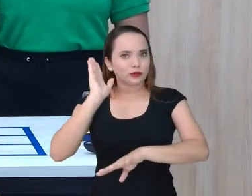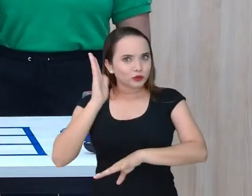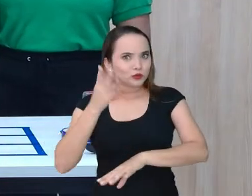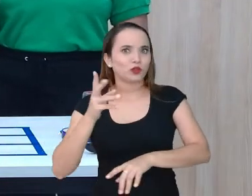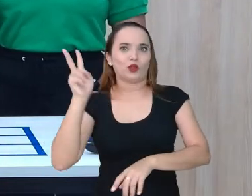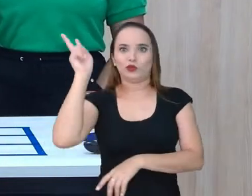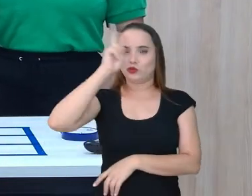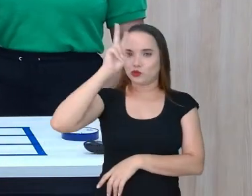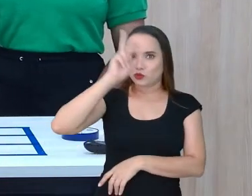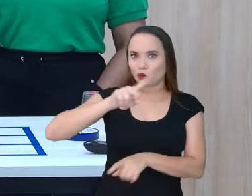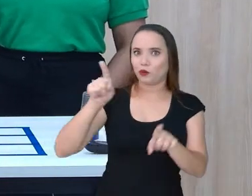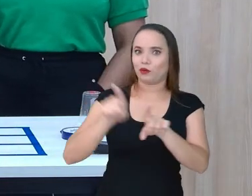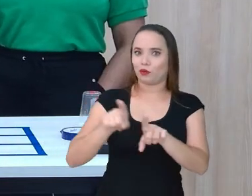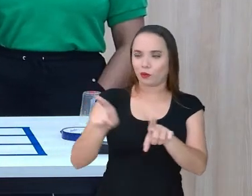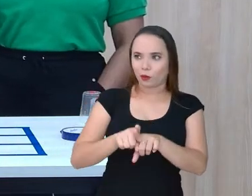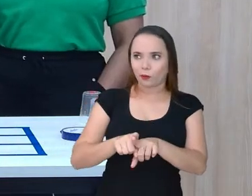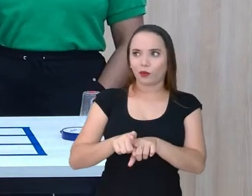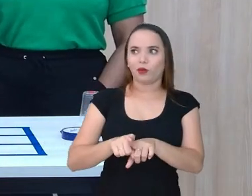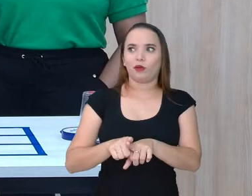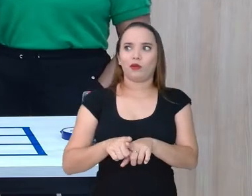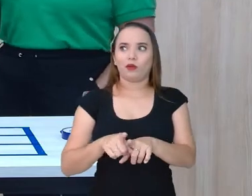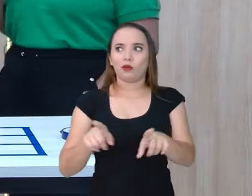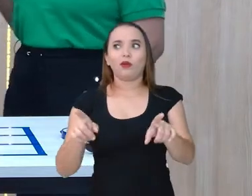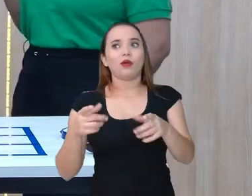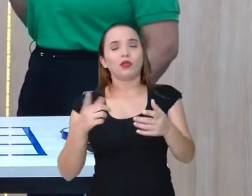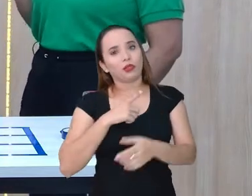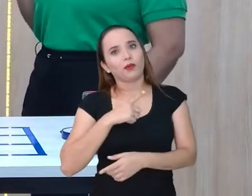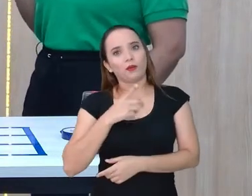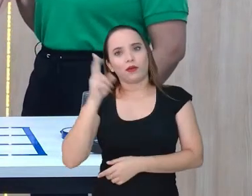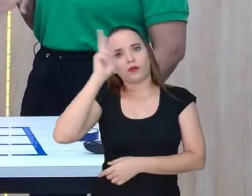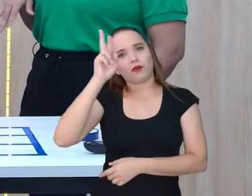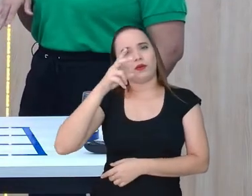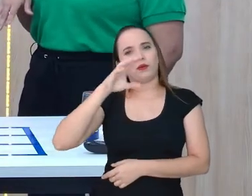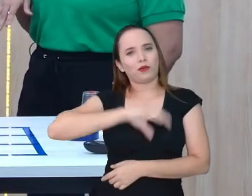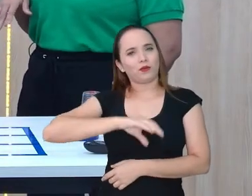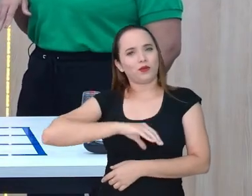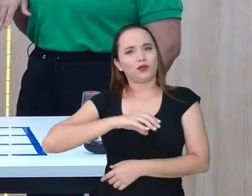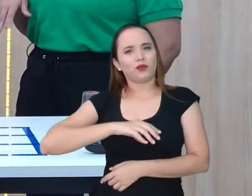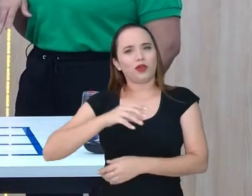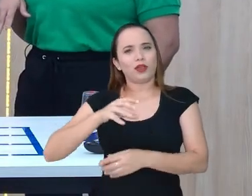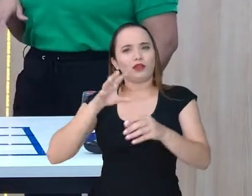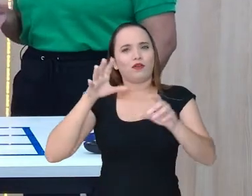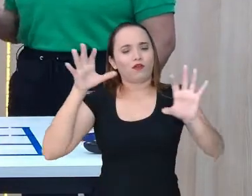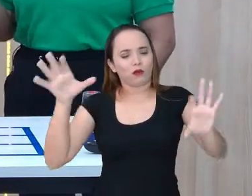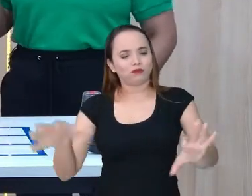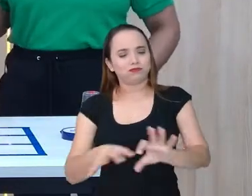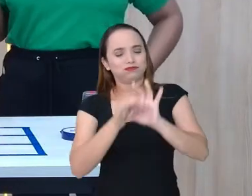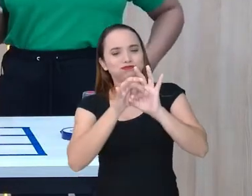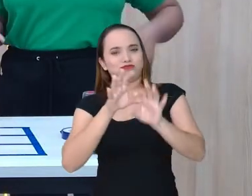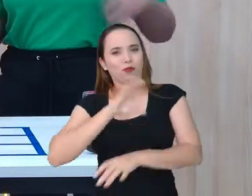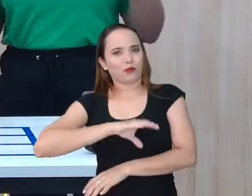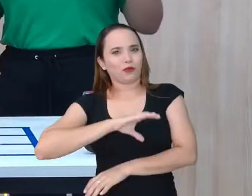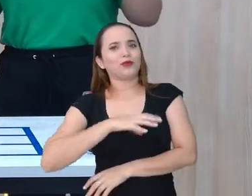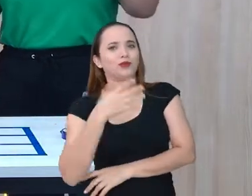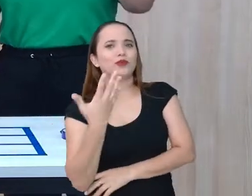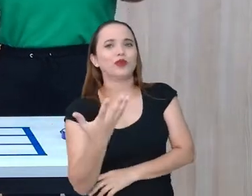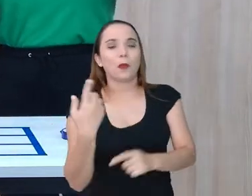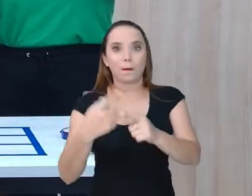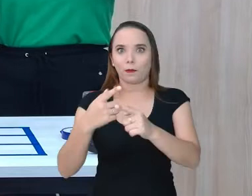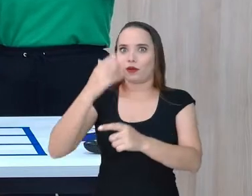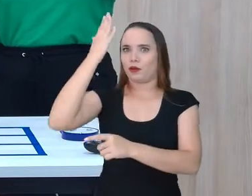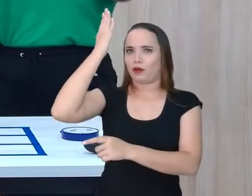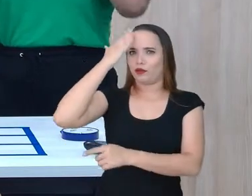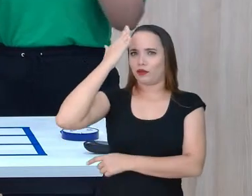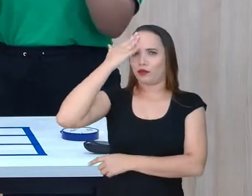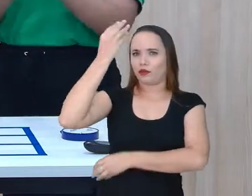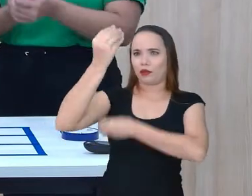né? História, com a história do jogo da velha. E também, eu lembrei de português, eu vou puxar a sardinha do meu lado, puxa, puxa a sardinha. Porque quer saber de onde vem o jogo